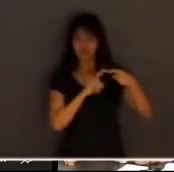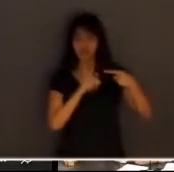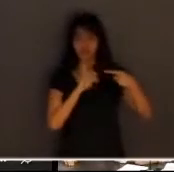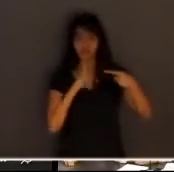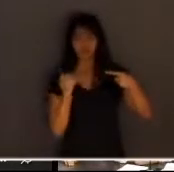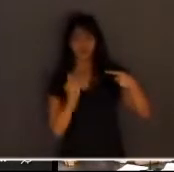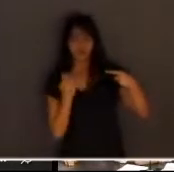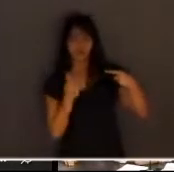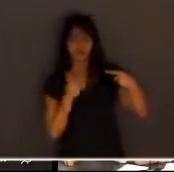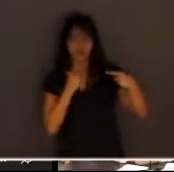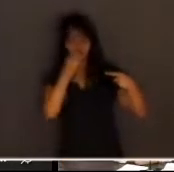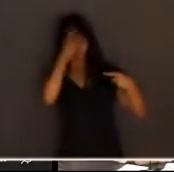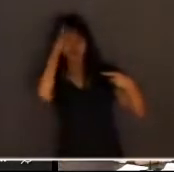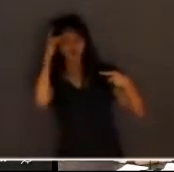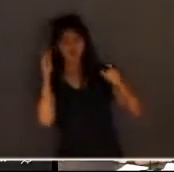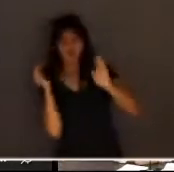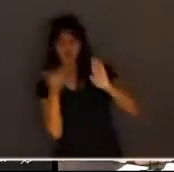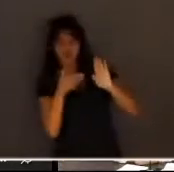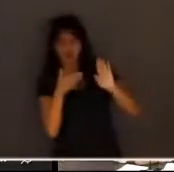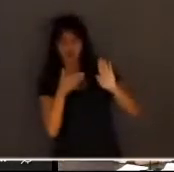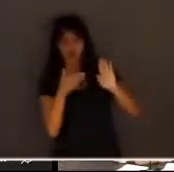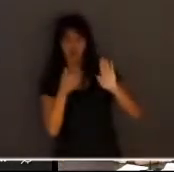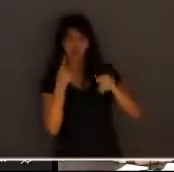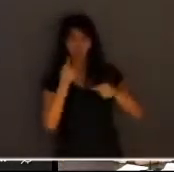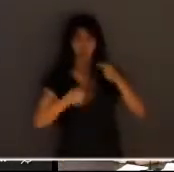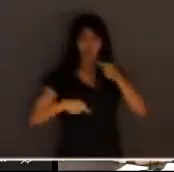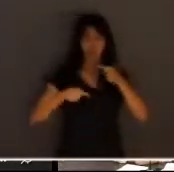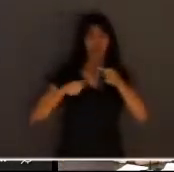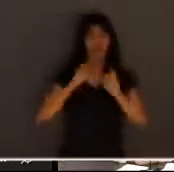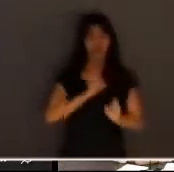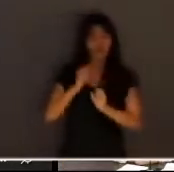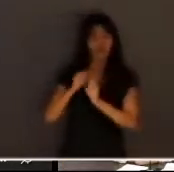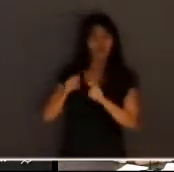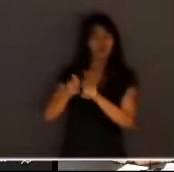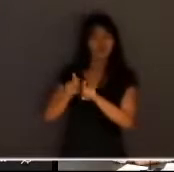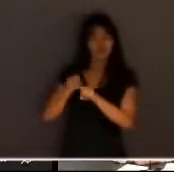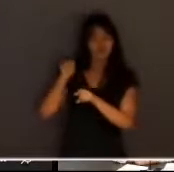contra o poder absoluto carta 1215